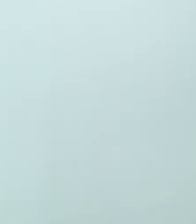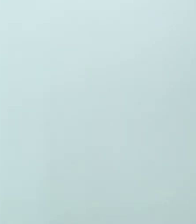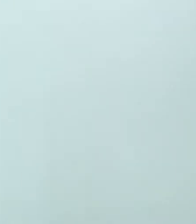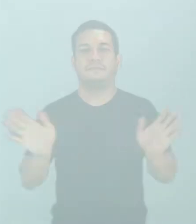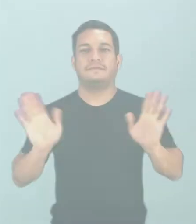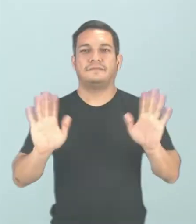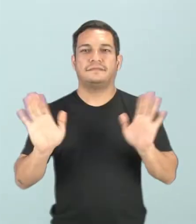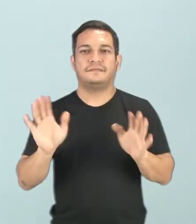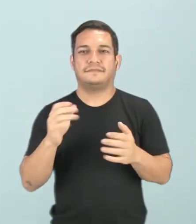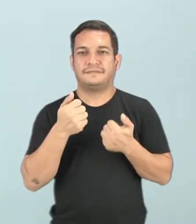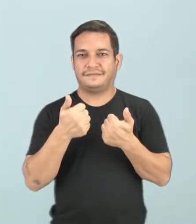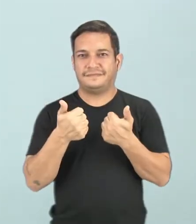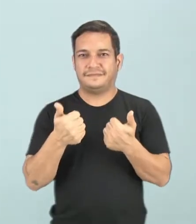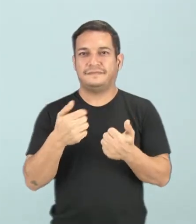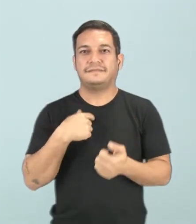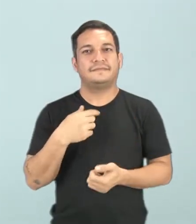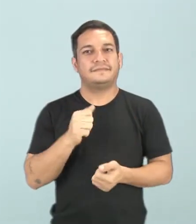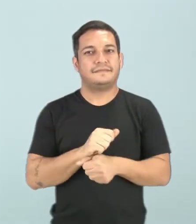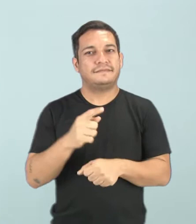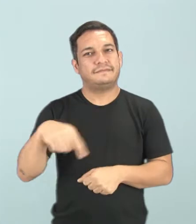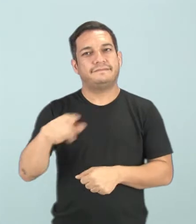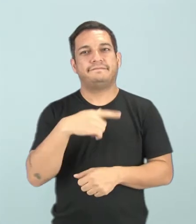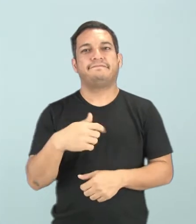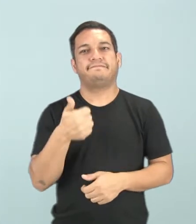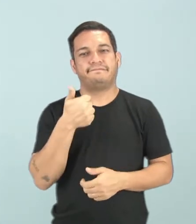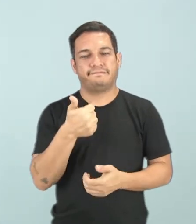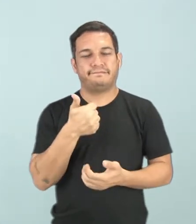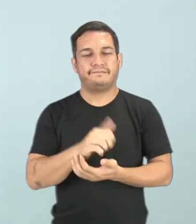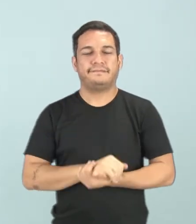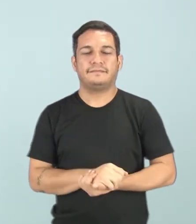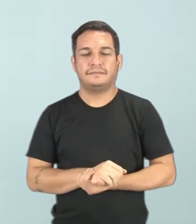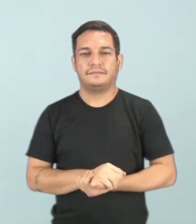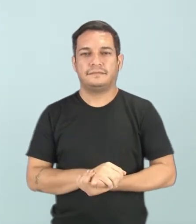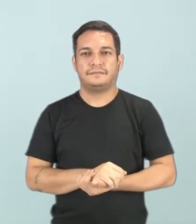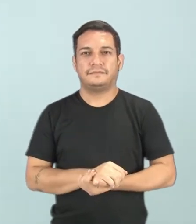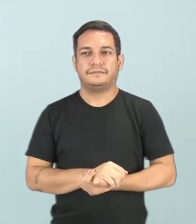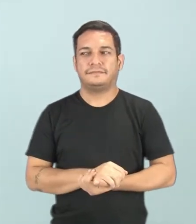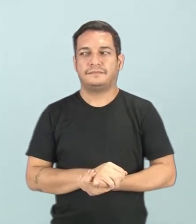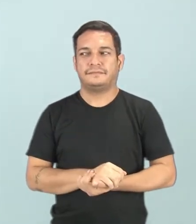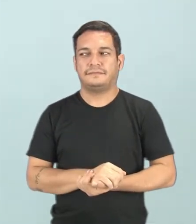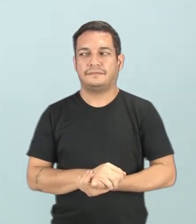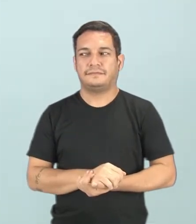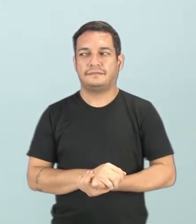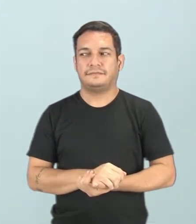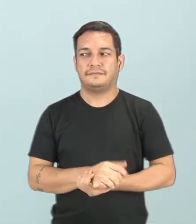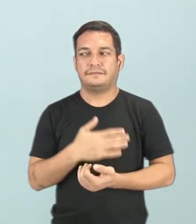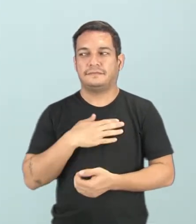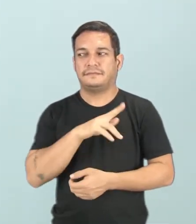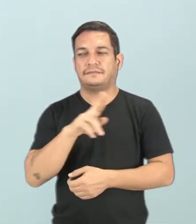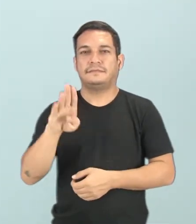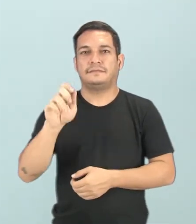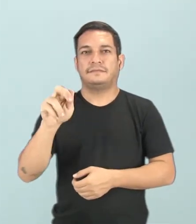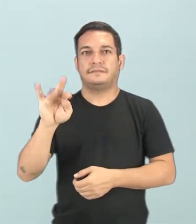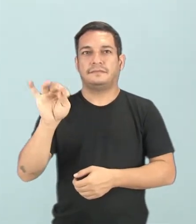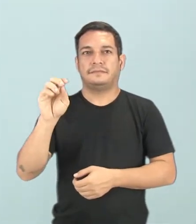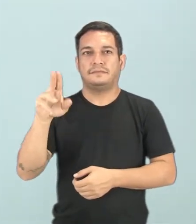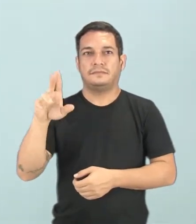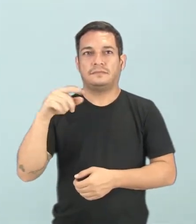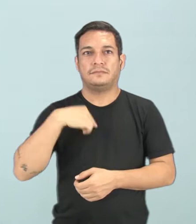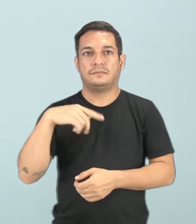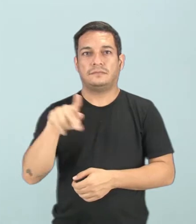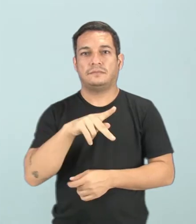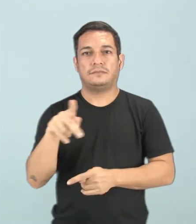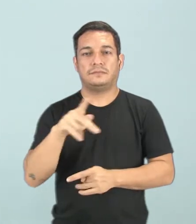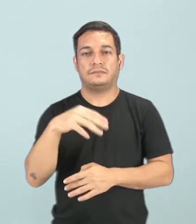Olá, gente, tudo bem? Eu espero que estejam tudo bem com vocês, tá ok? Meu nome é Bartô, sou professor de